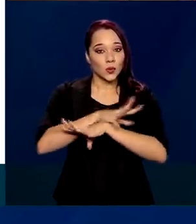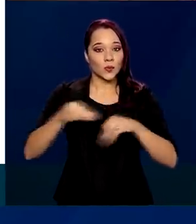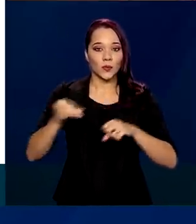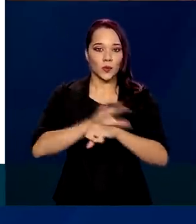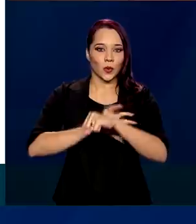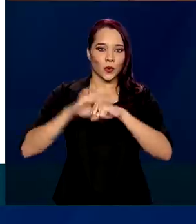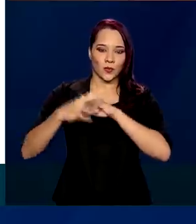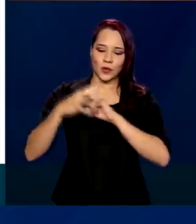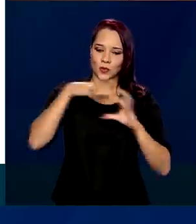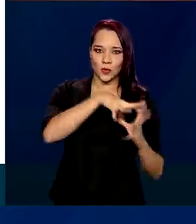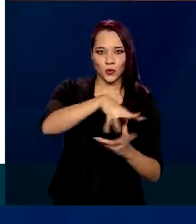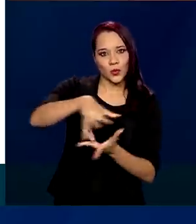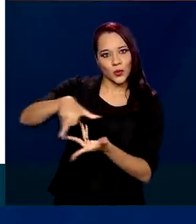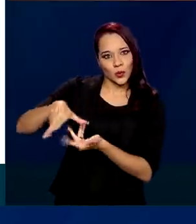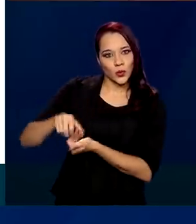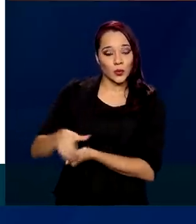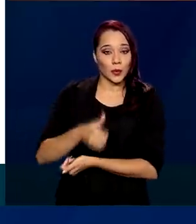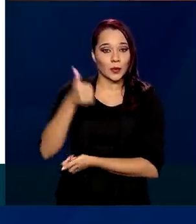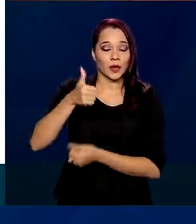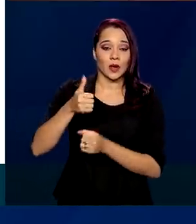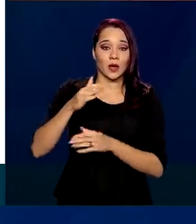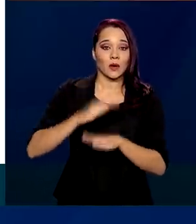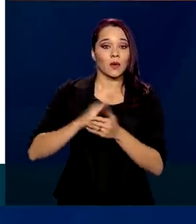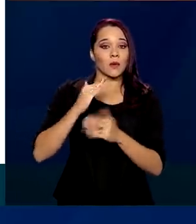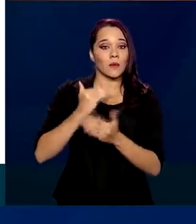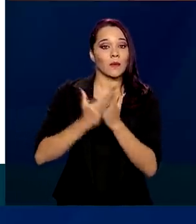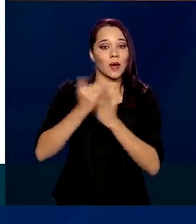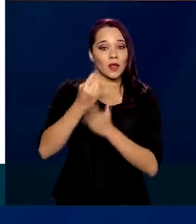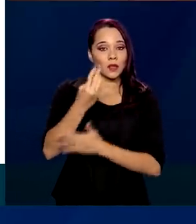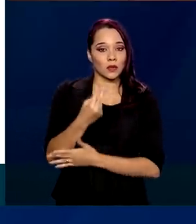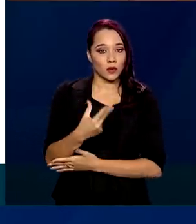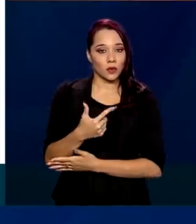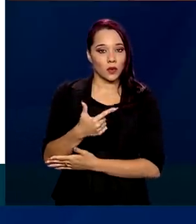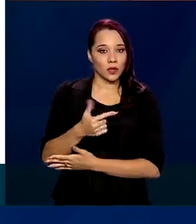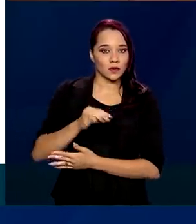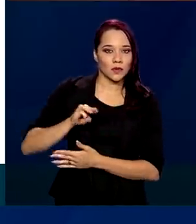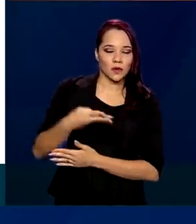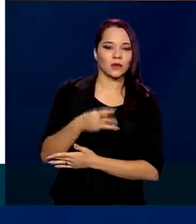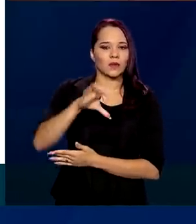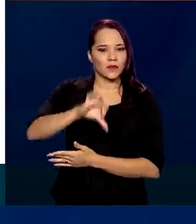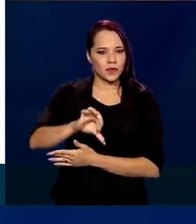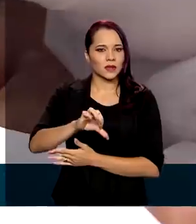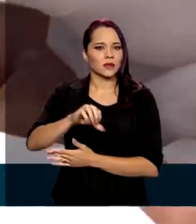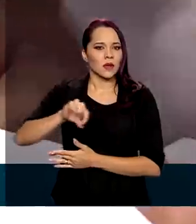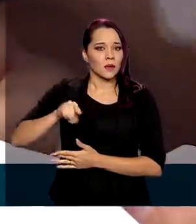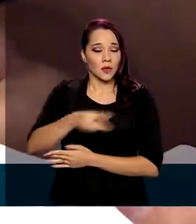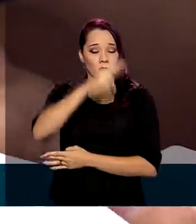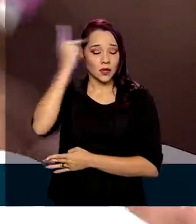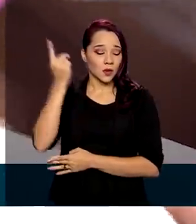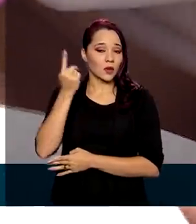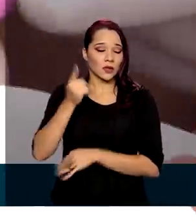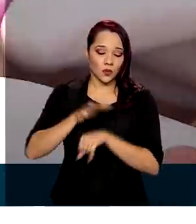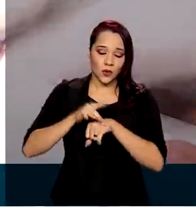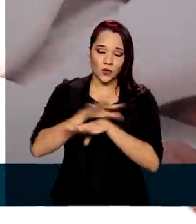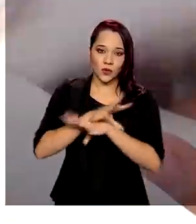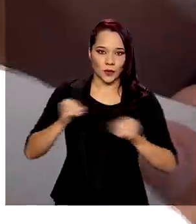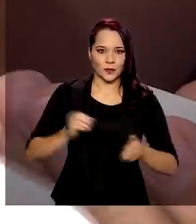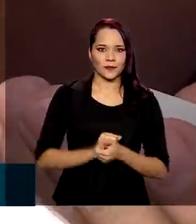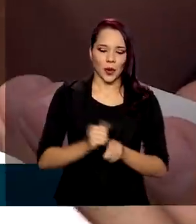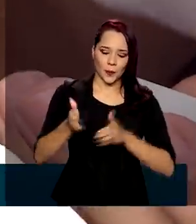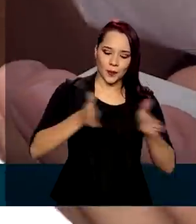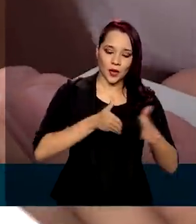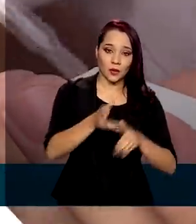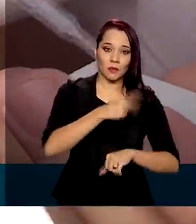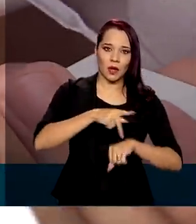-19 no mundo, com mais de 2,9 milhões de livres da doença. No mesmo período, o país